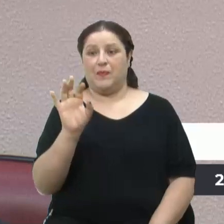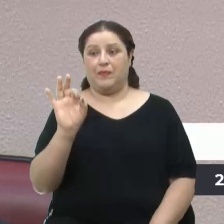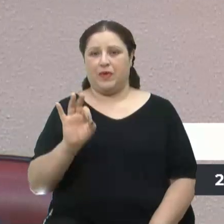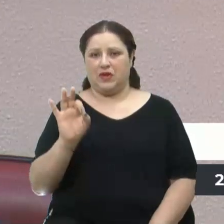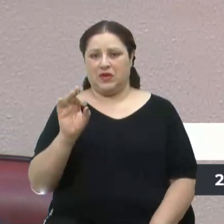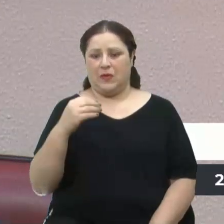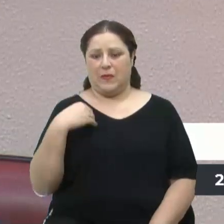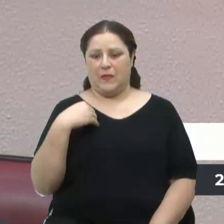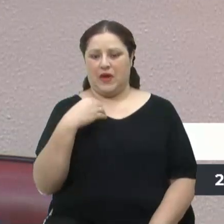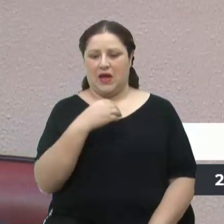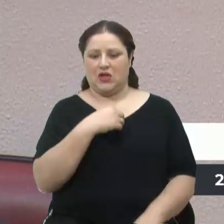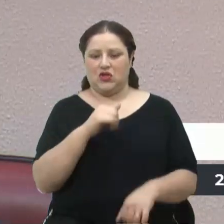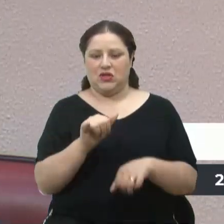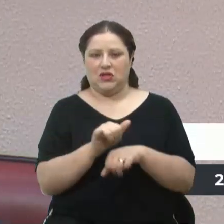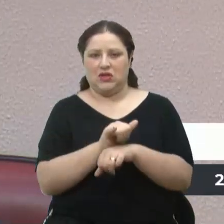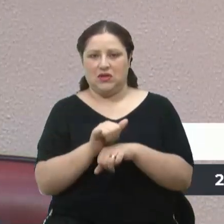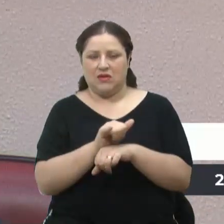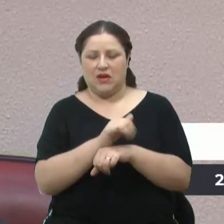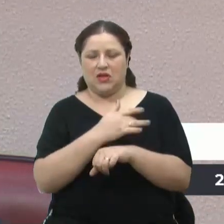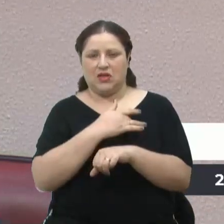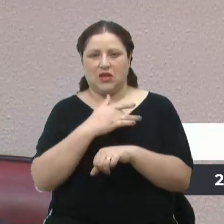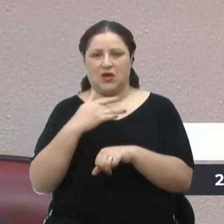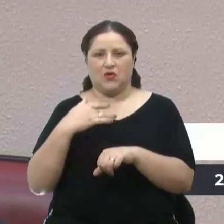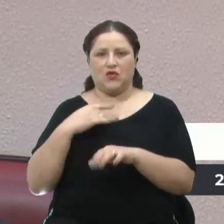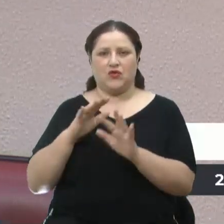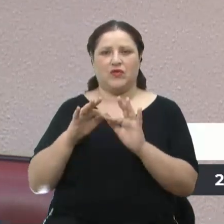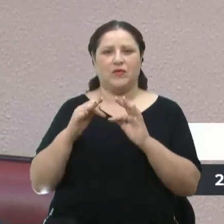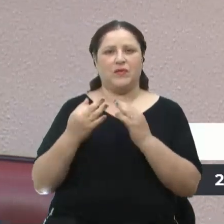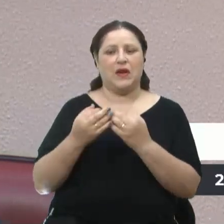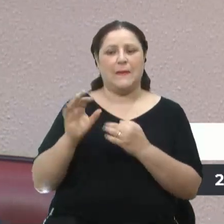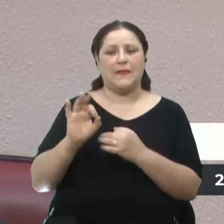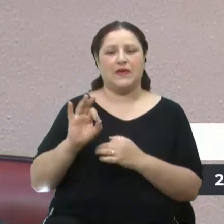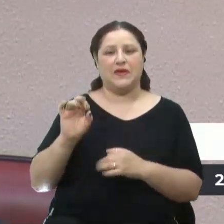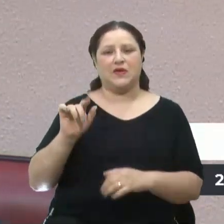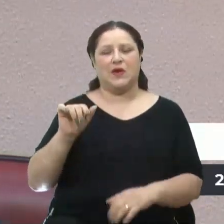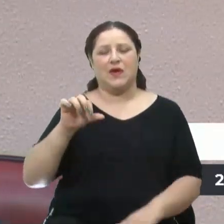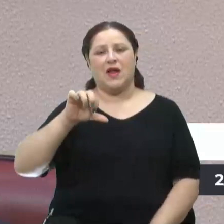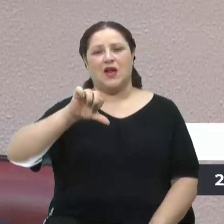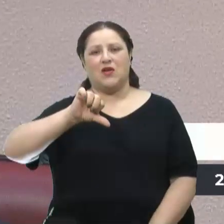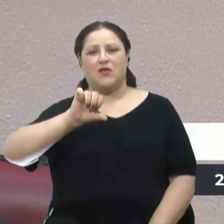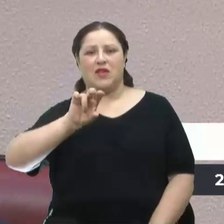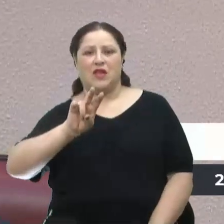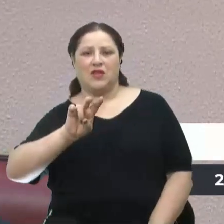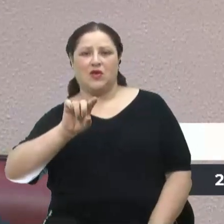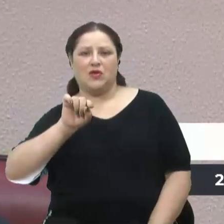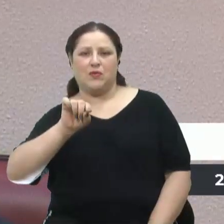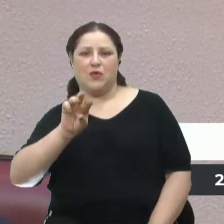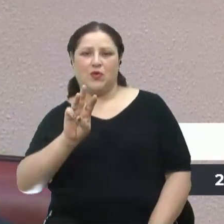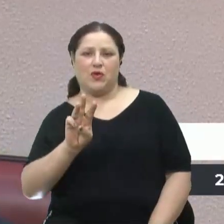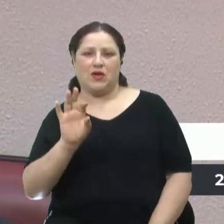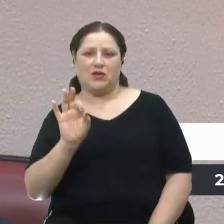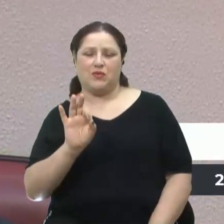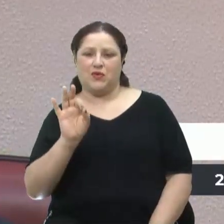médicos de estratégias de saúde da família, foi de 92,3%,